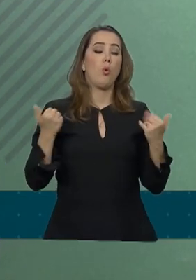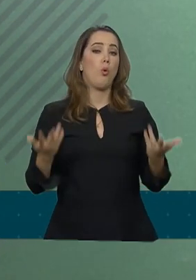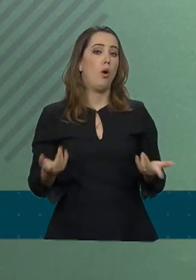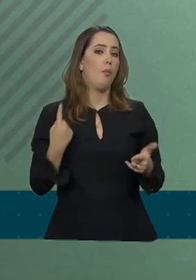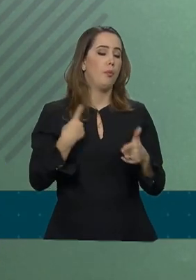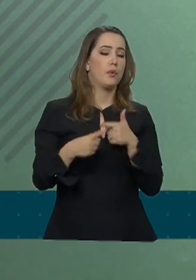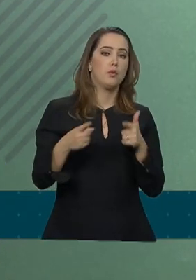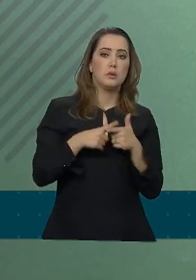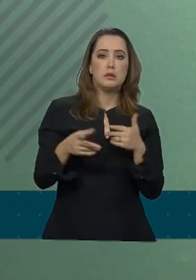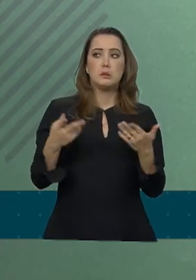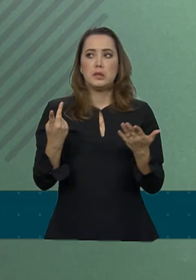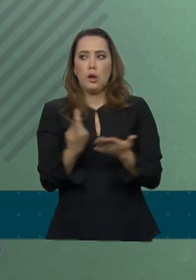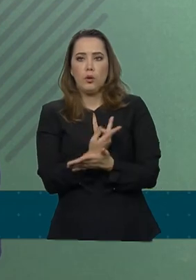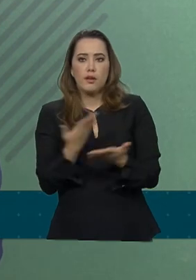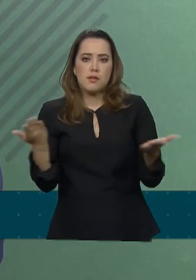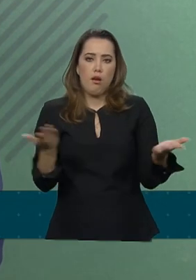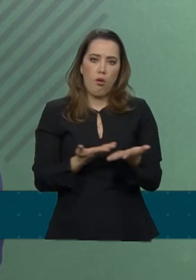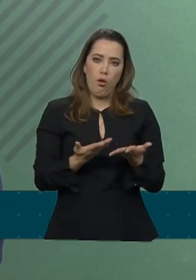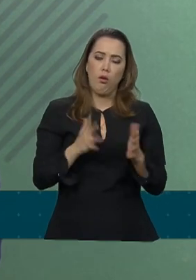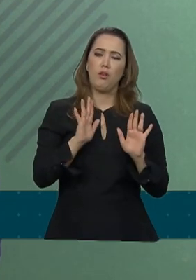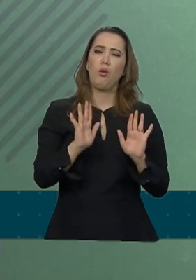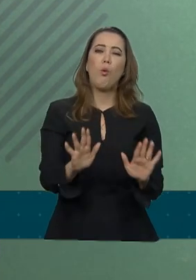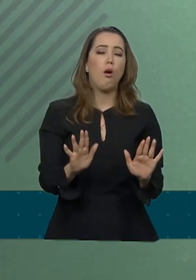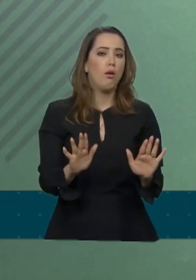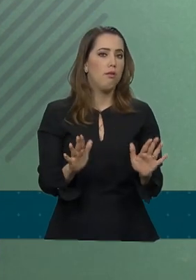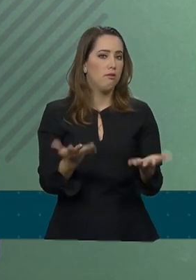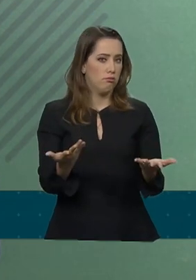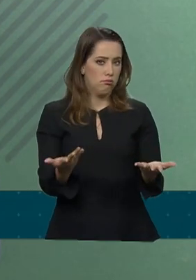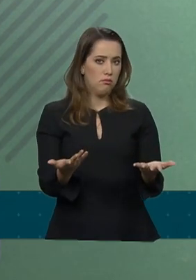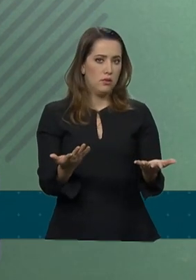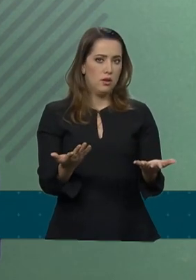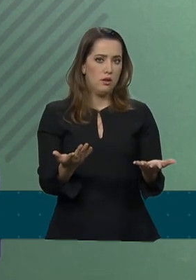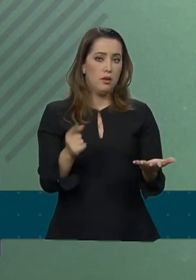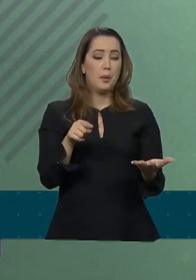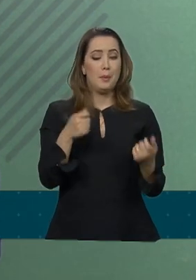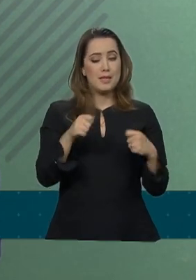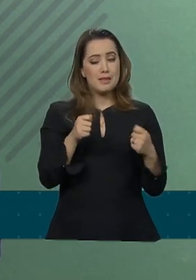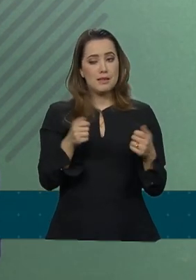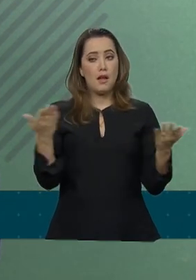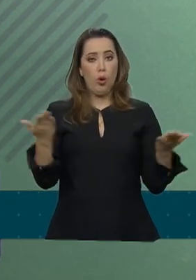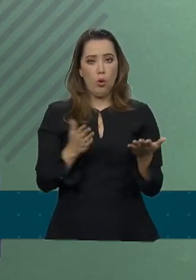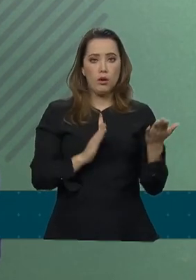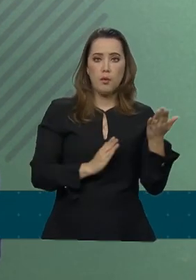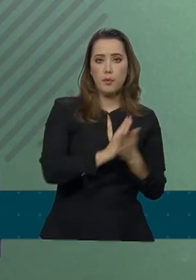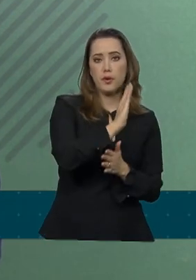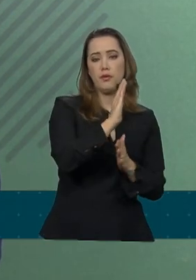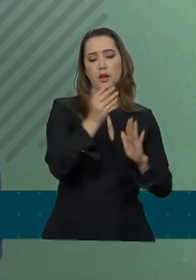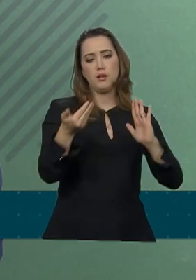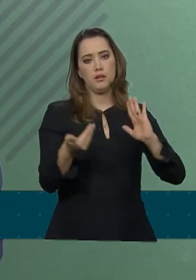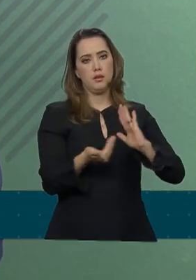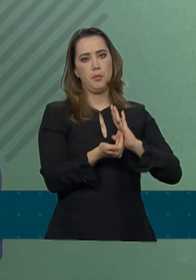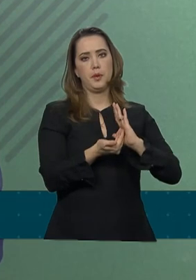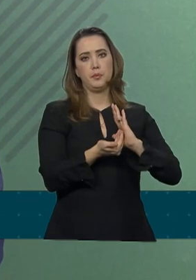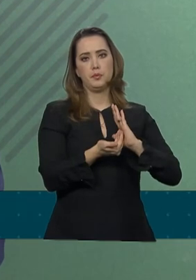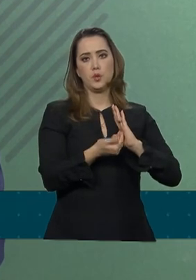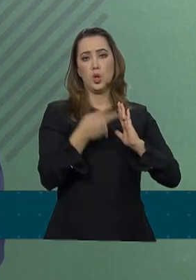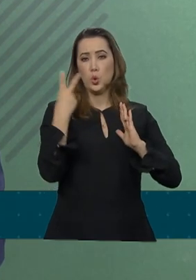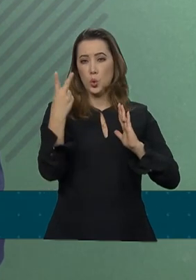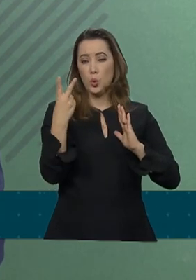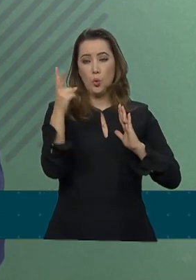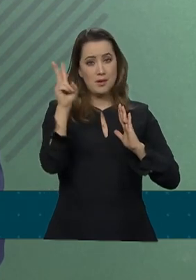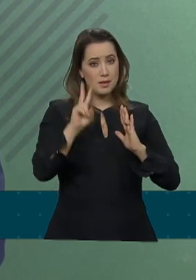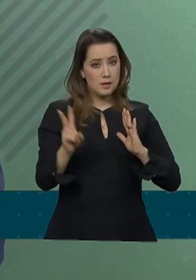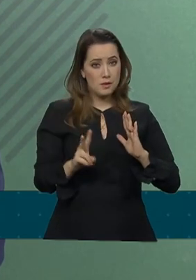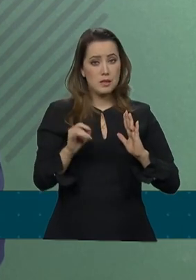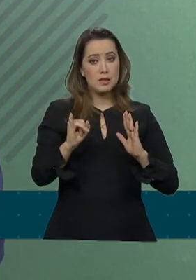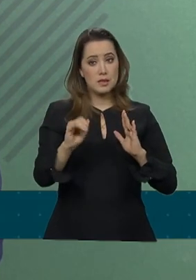acidente capital deste momento. E o acidente capital deste momento é aprovarmos na Câmara de Deputados, nos dois turnos,